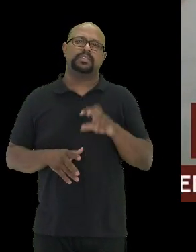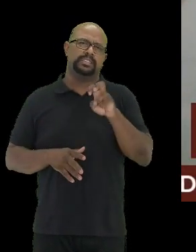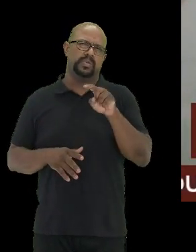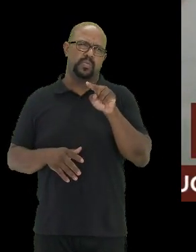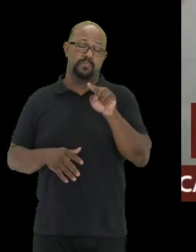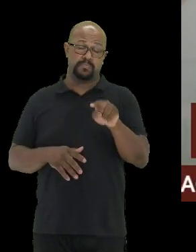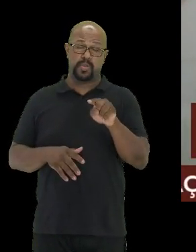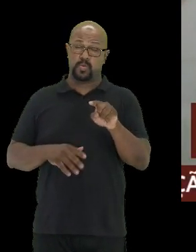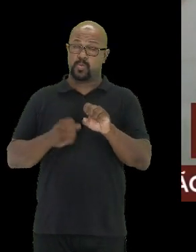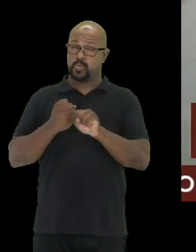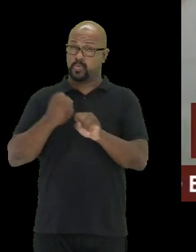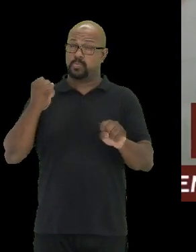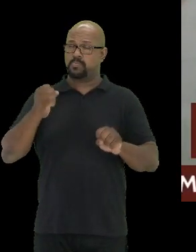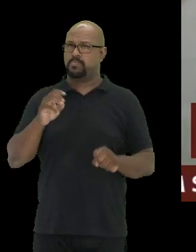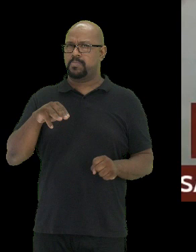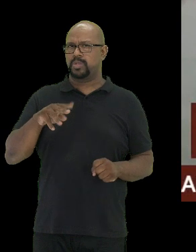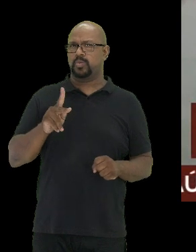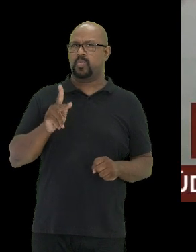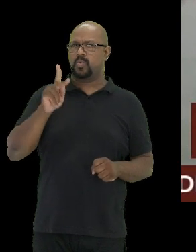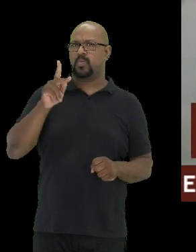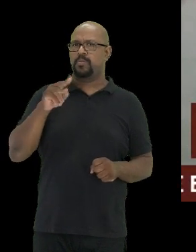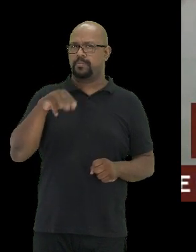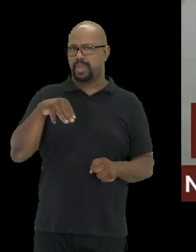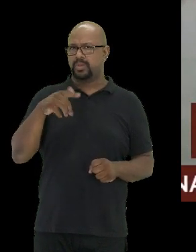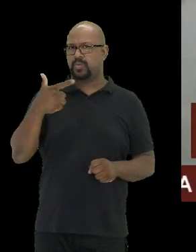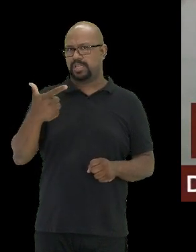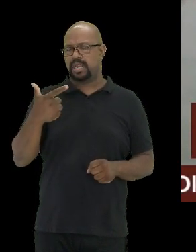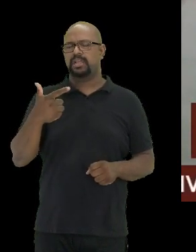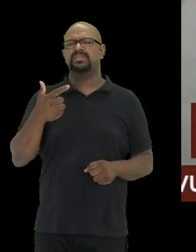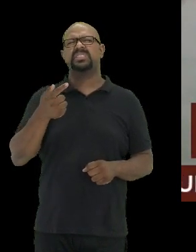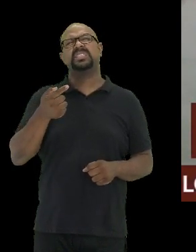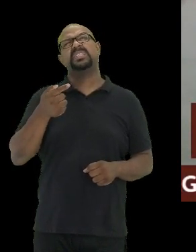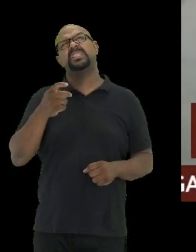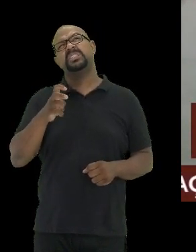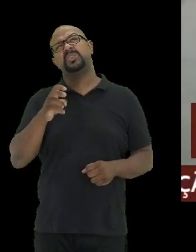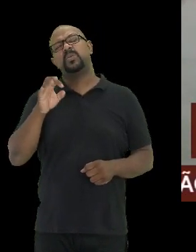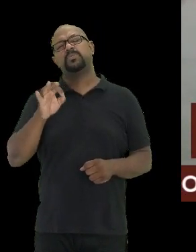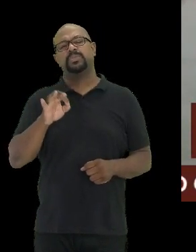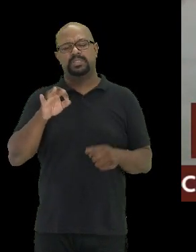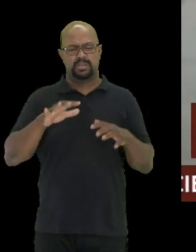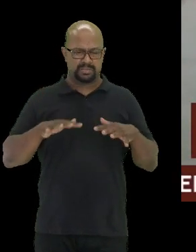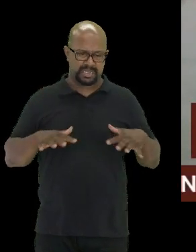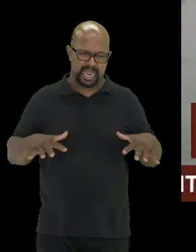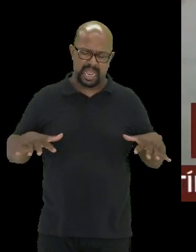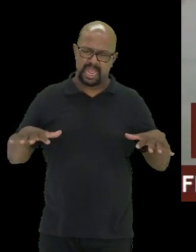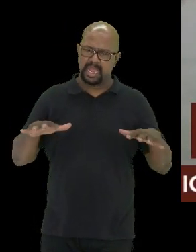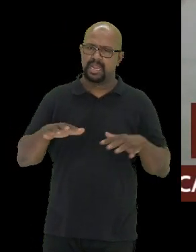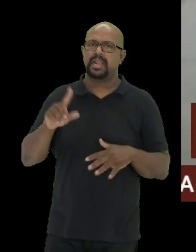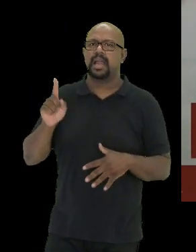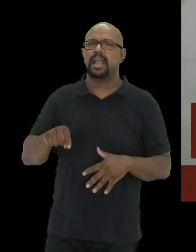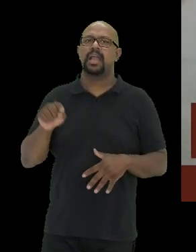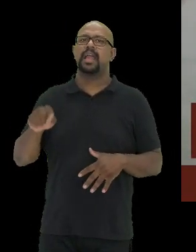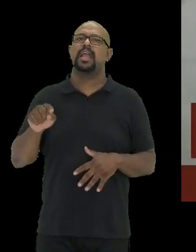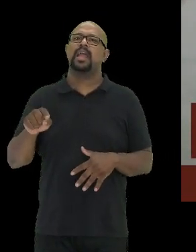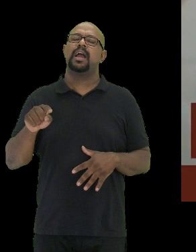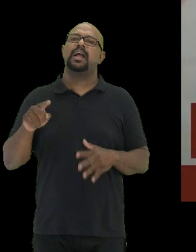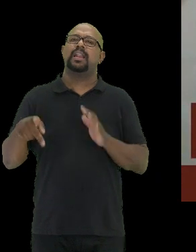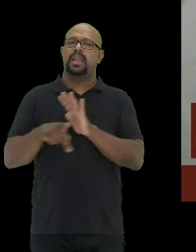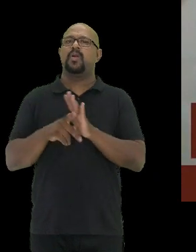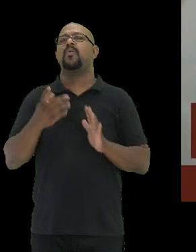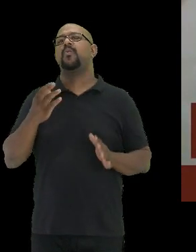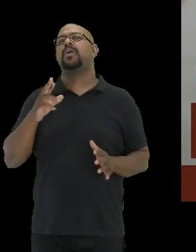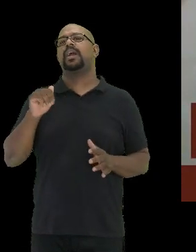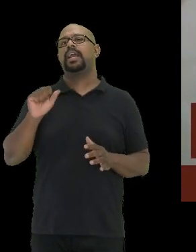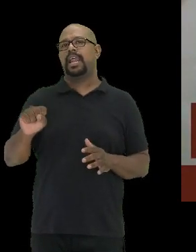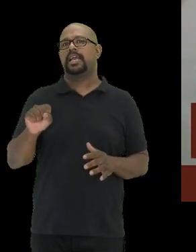metros quadrados. aproximadamente em 75% da área ela é um CRAS propriamente dito,